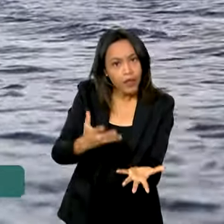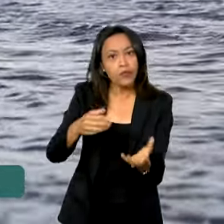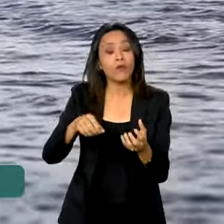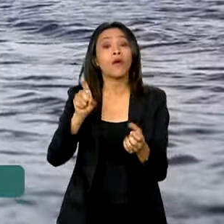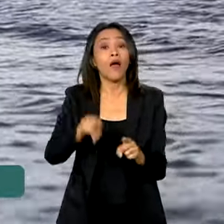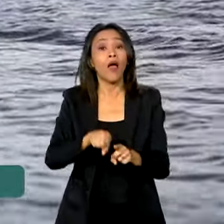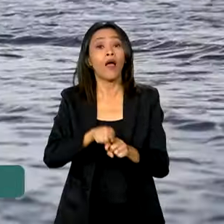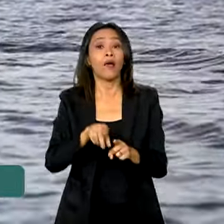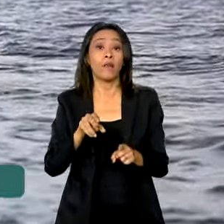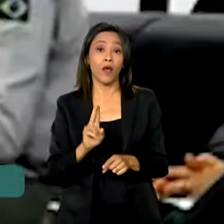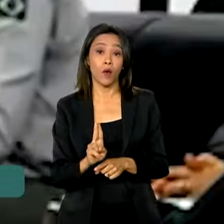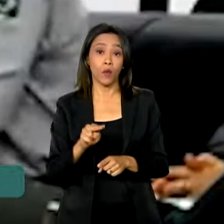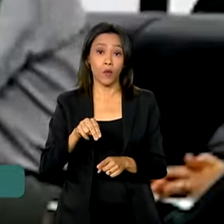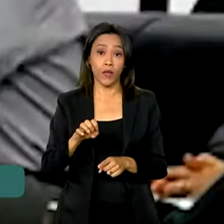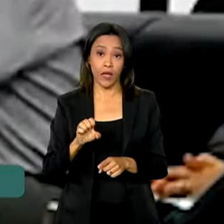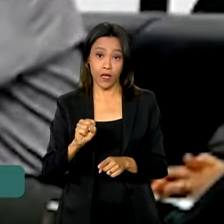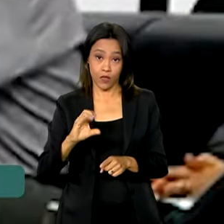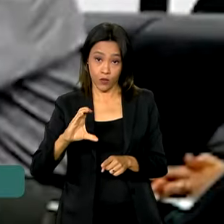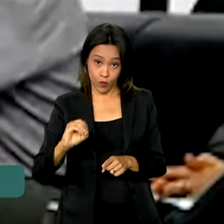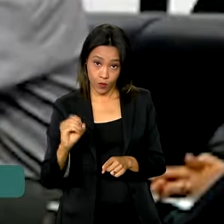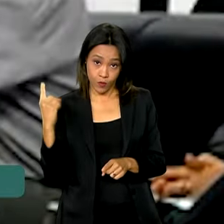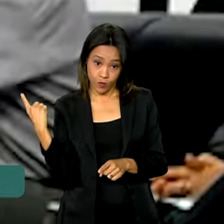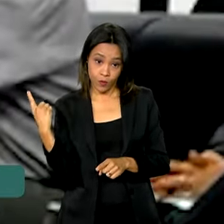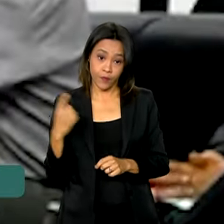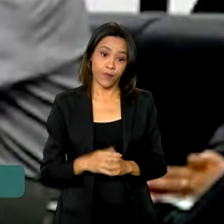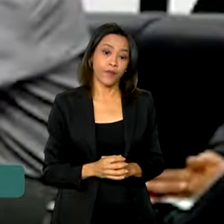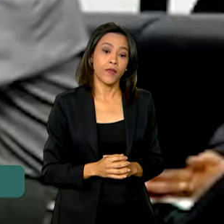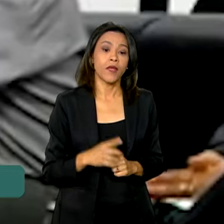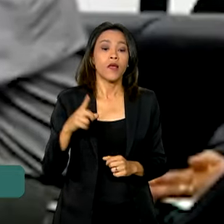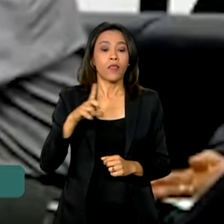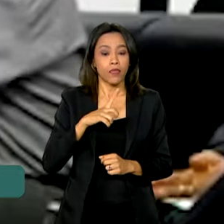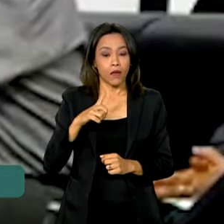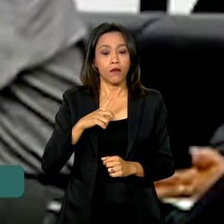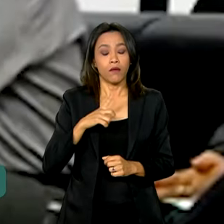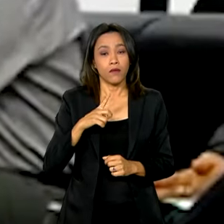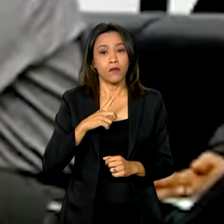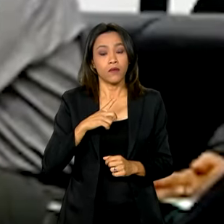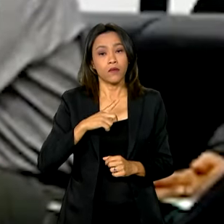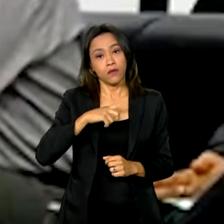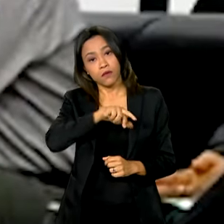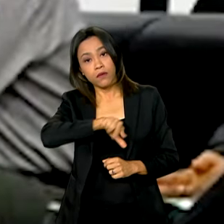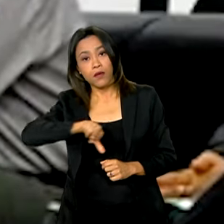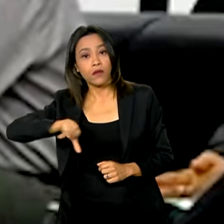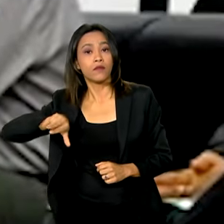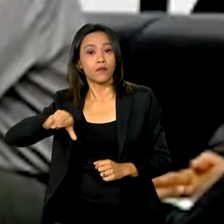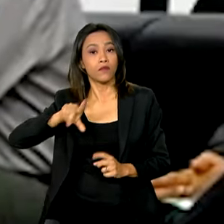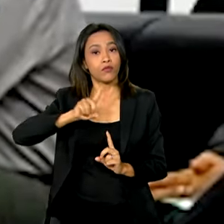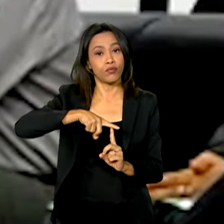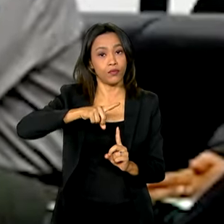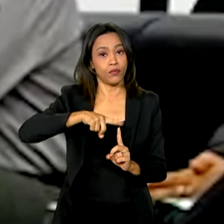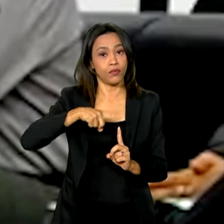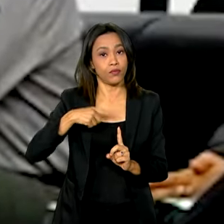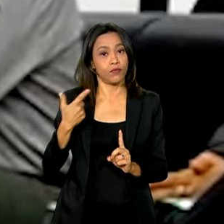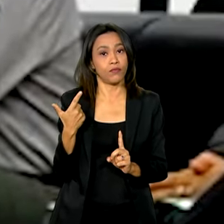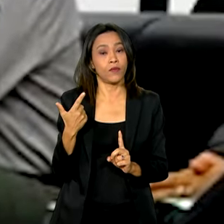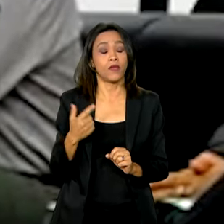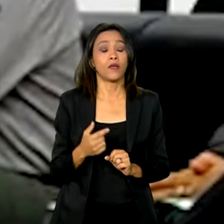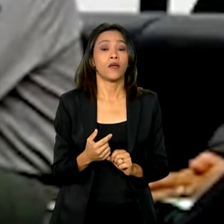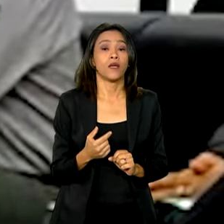Unesco. Nós já temos 18 unidades de conservação nessa categoria. Isso é importante porque esse